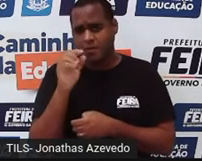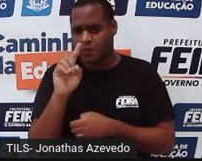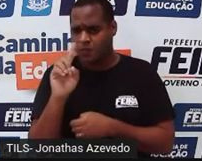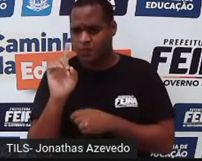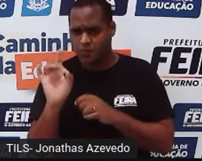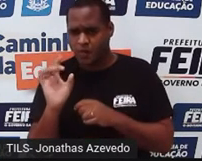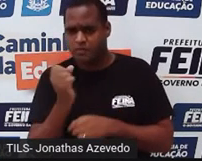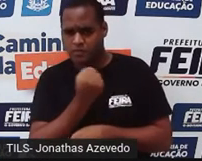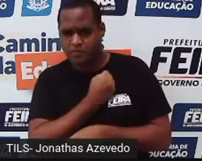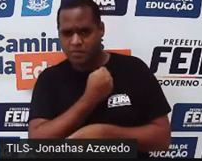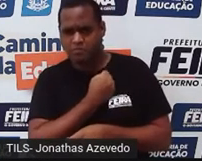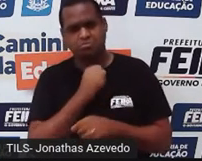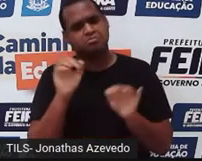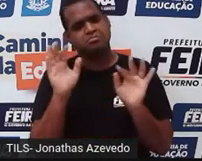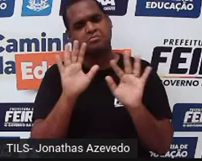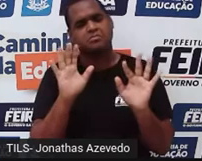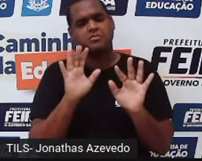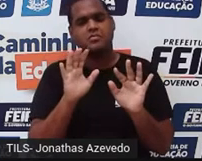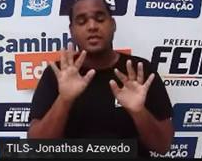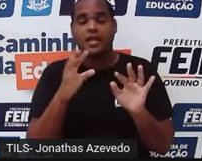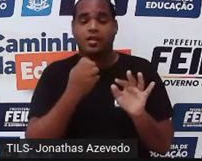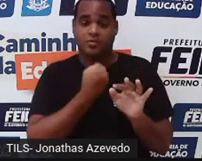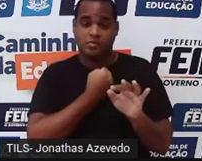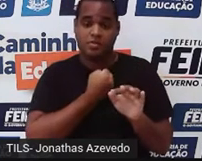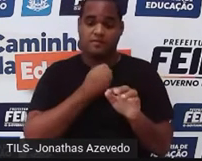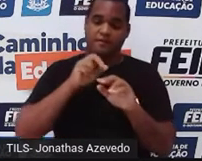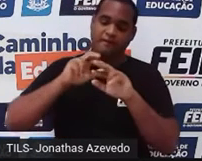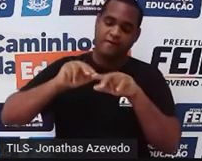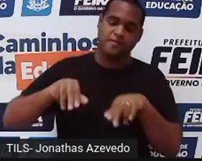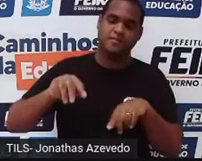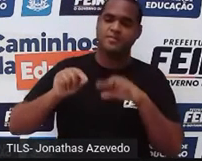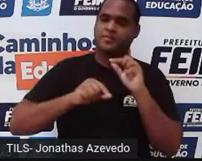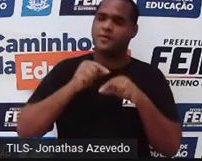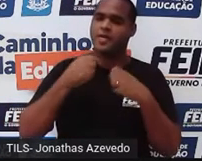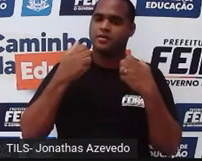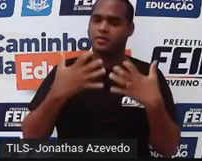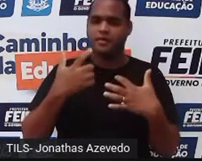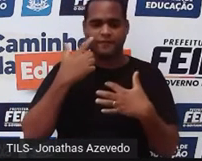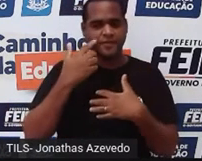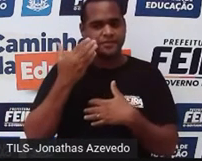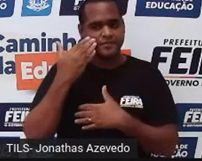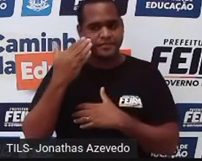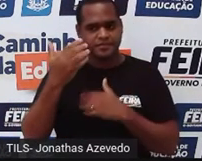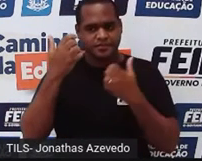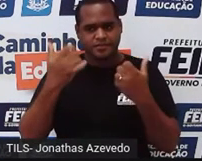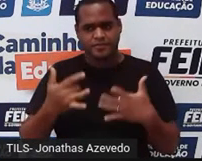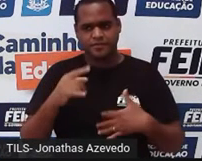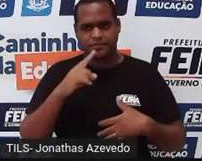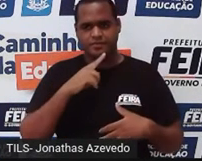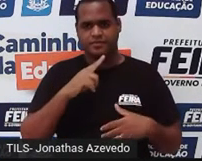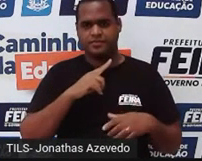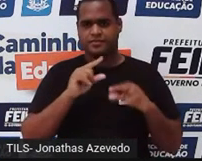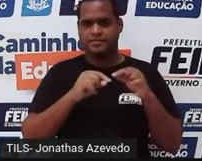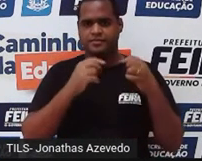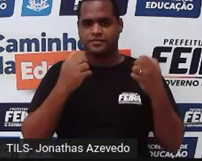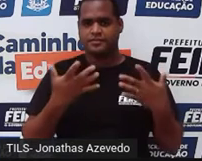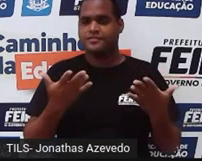né? Então, quais são os tipos de número que você conhece? E vem aqui comigo, eu vou te mostrar as opções que a gente tem.